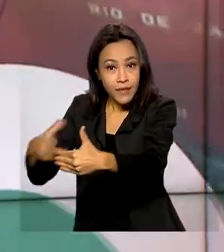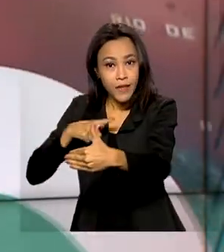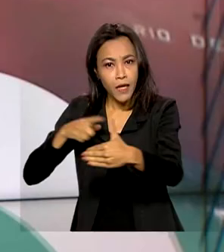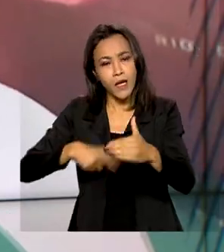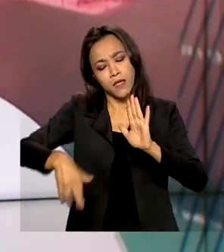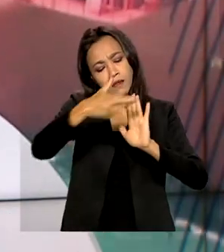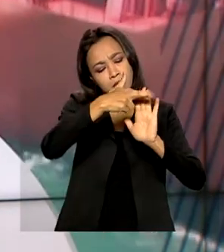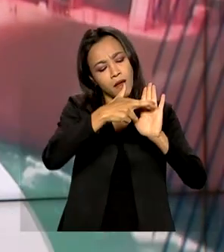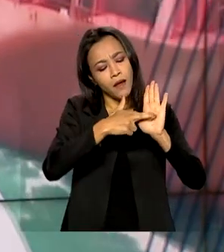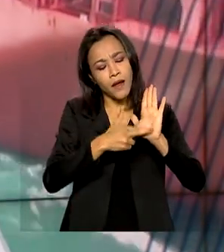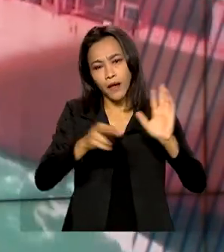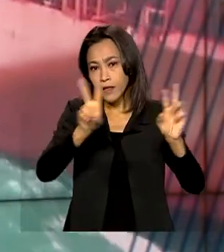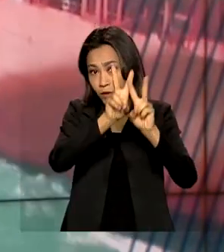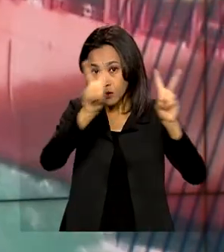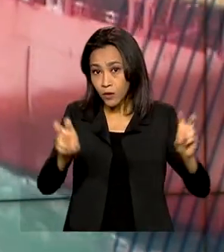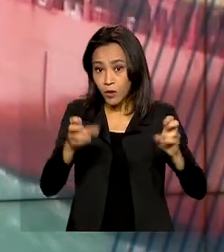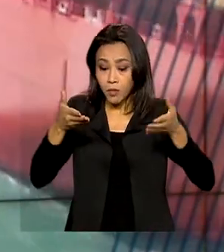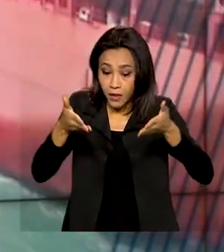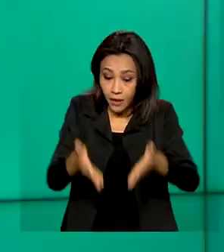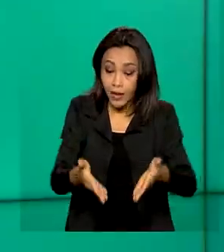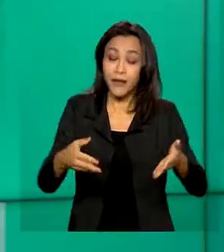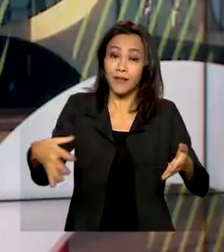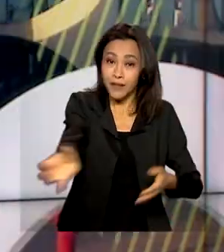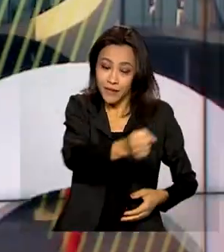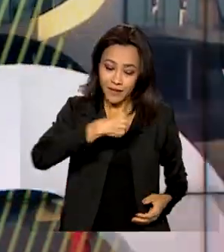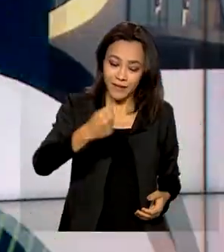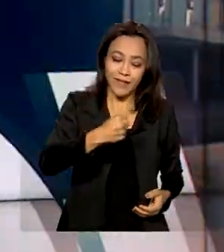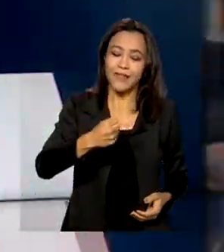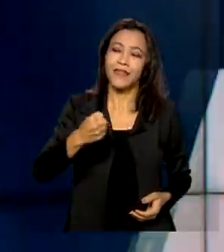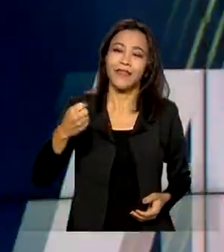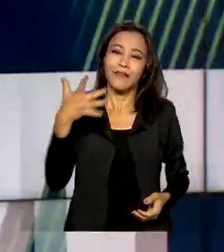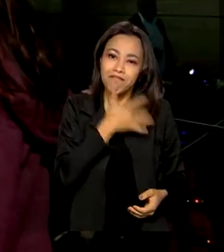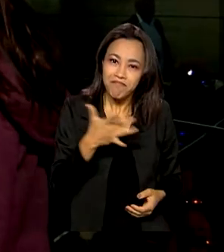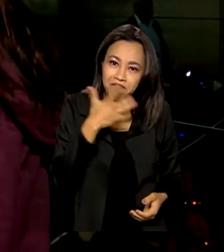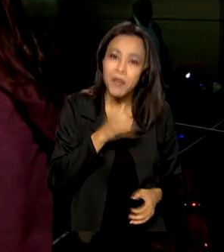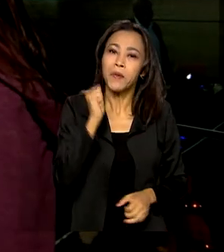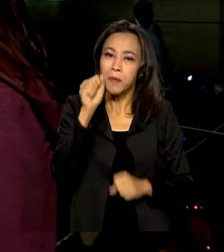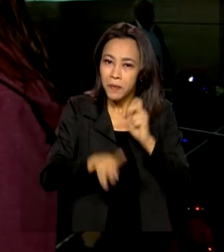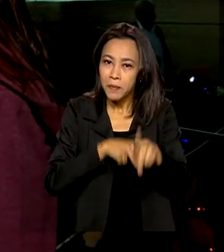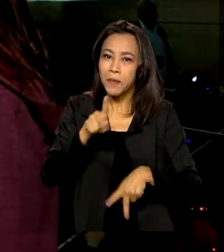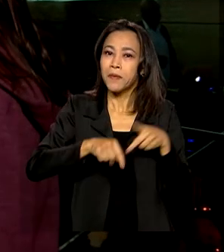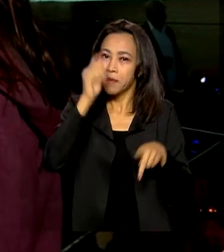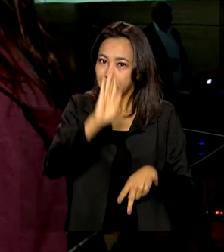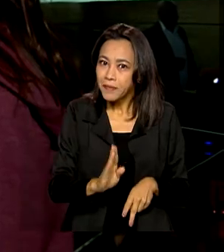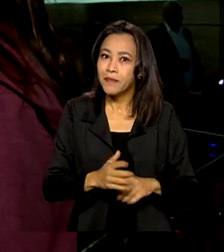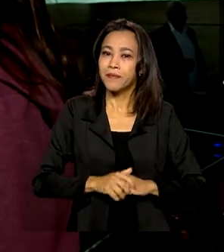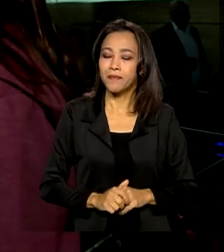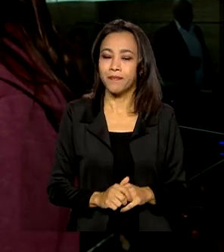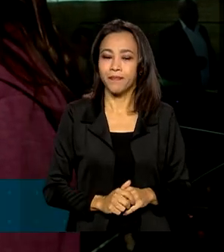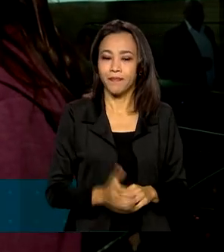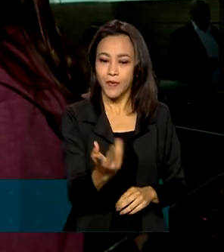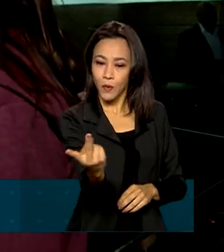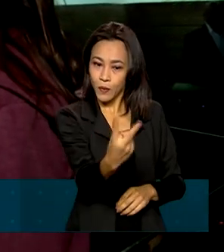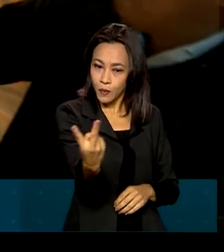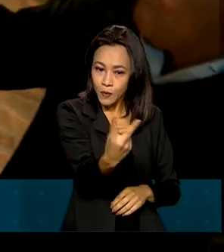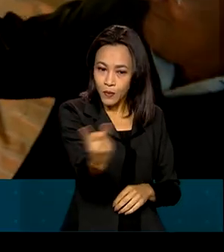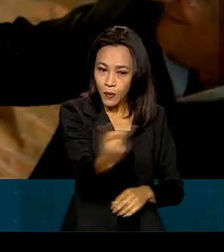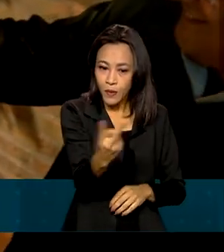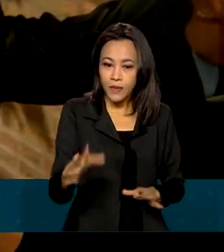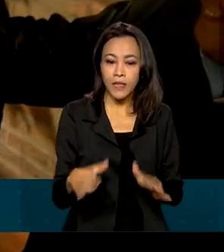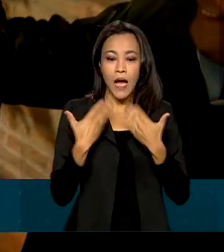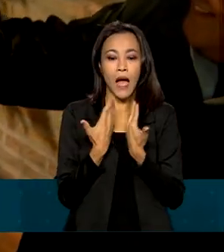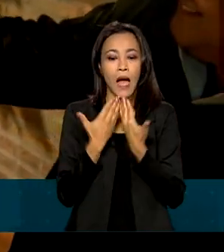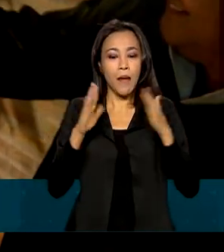relacionadas a esse produto tão apreciado pelo brasileiro. A Alida e o Bruno abriram uma